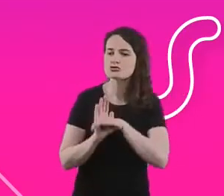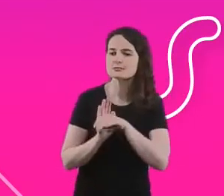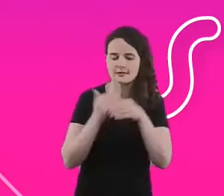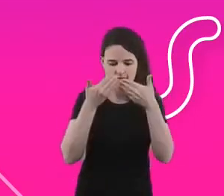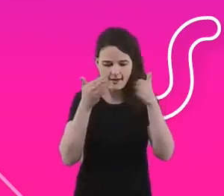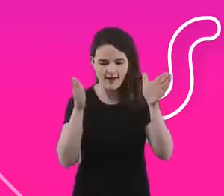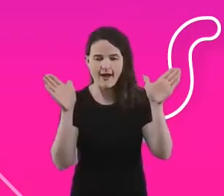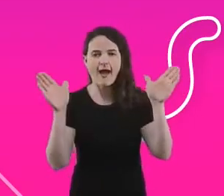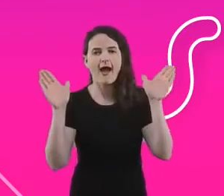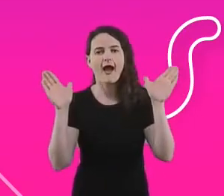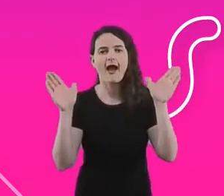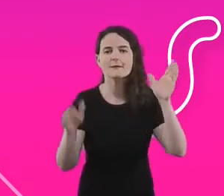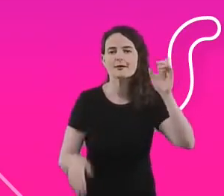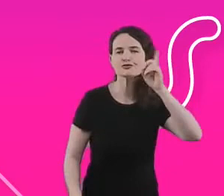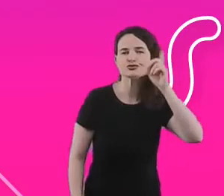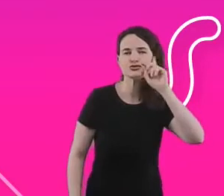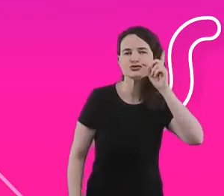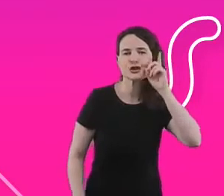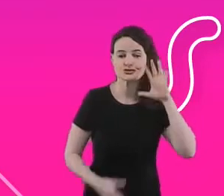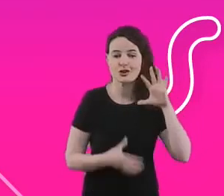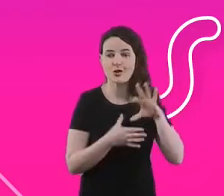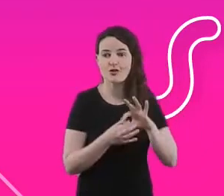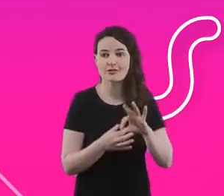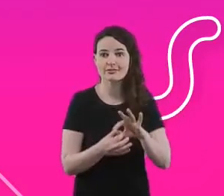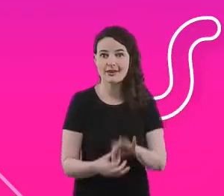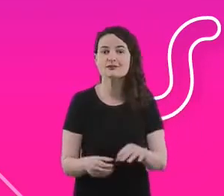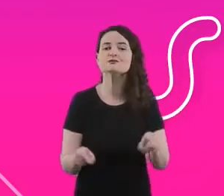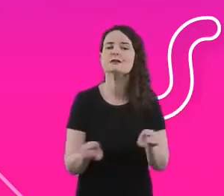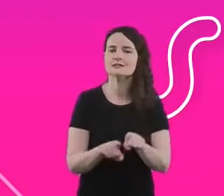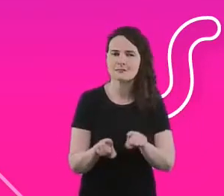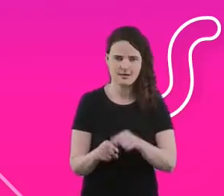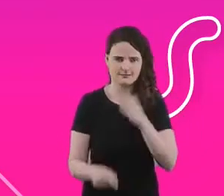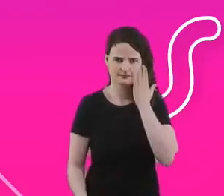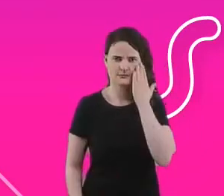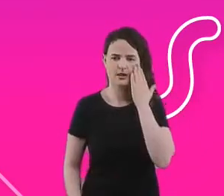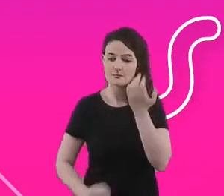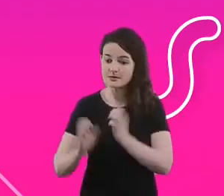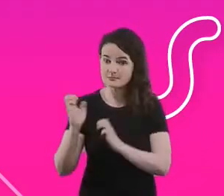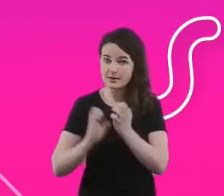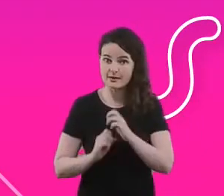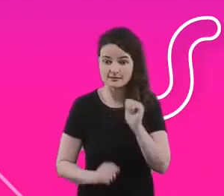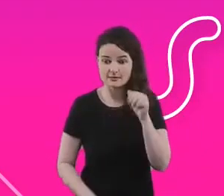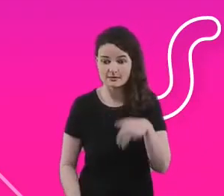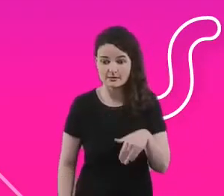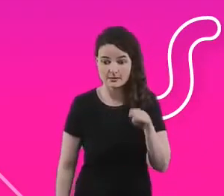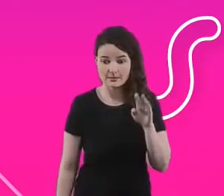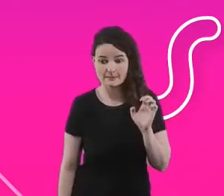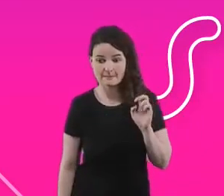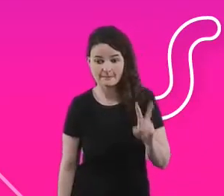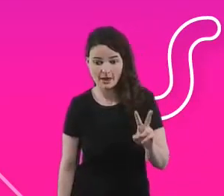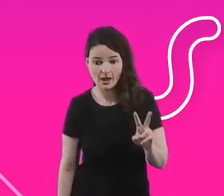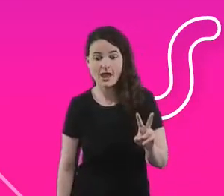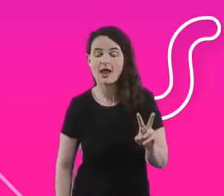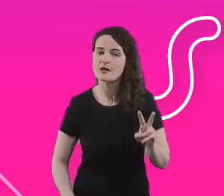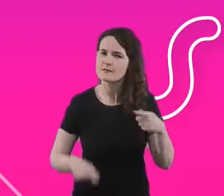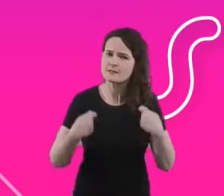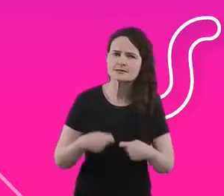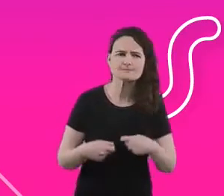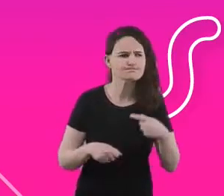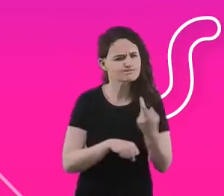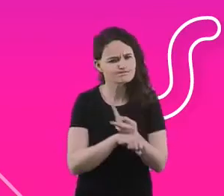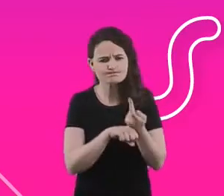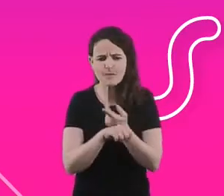nosso dia a dia, com a nossa gente, mas também pensar que a gente, como a BEV, a gente tem esse impacto, a gente começa a entender e achar metodologias diferentes, acho que